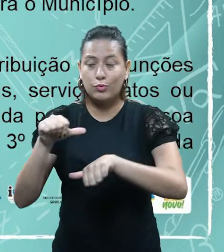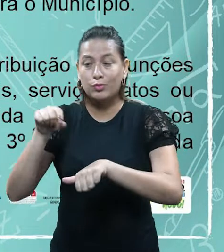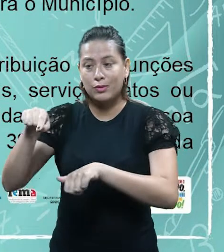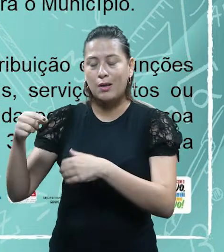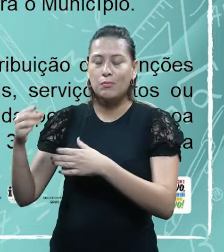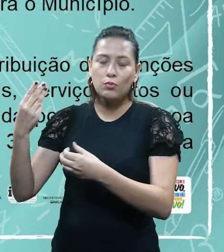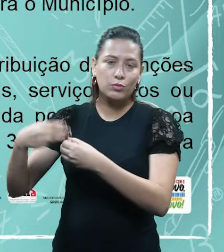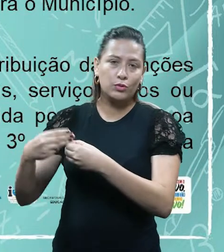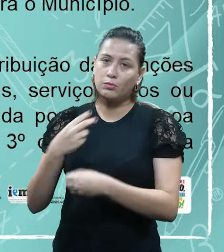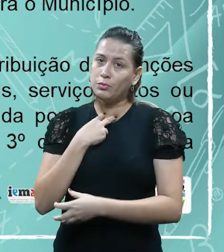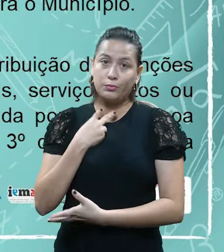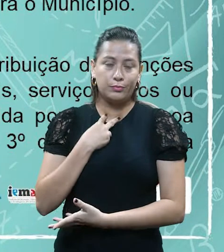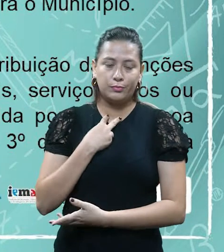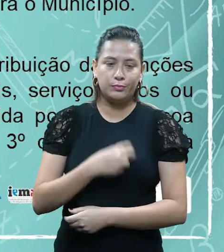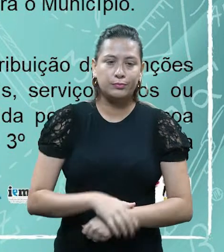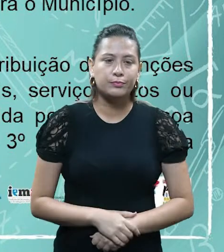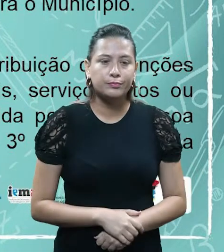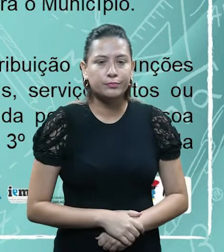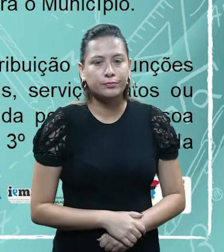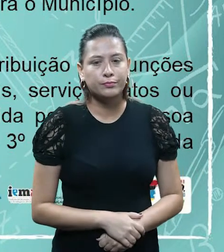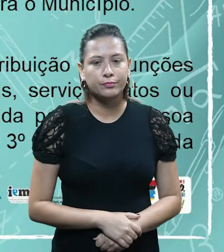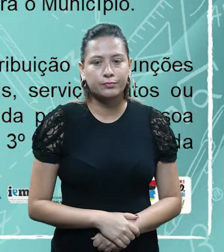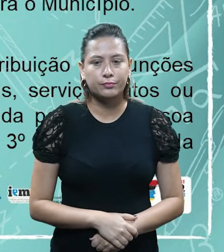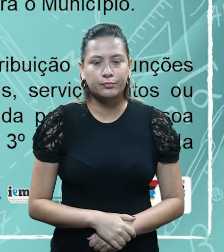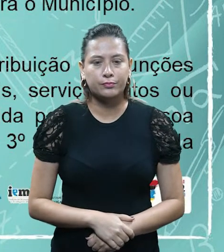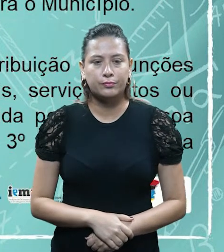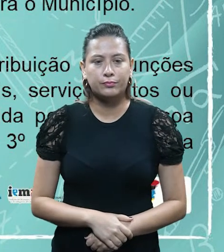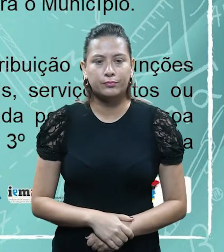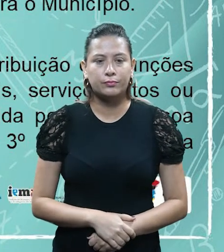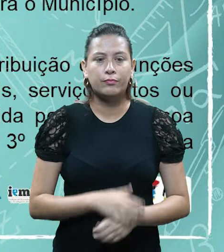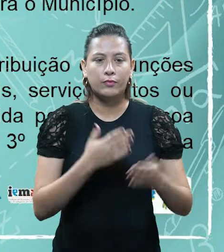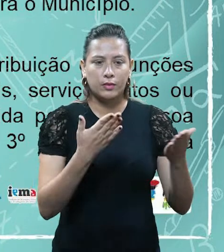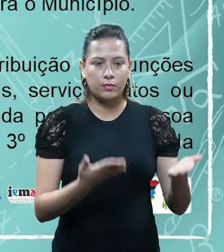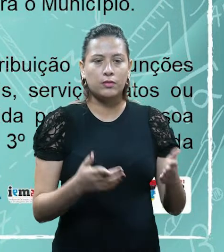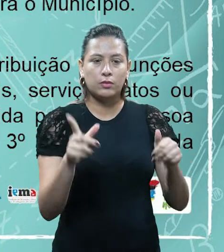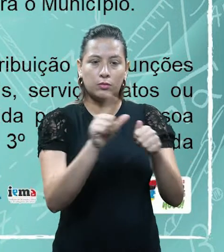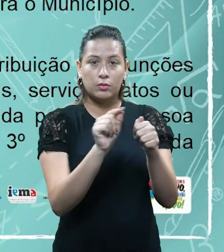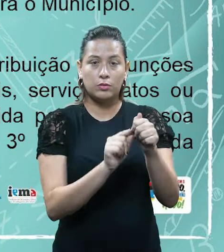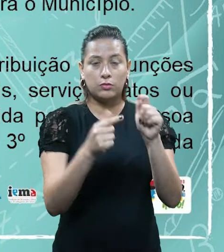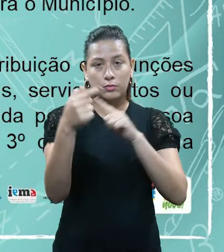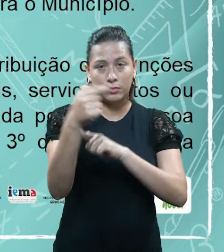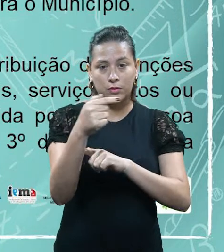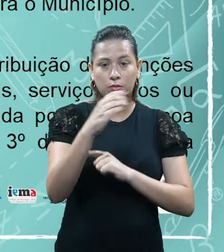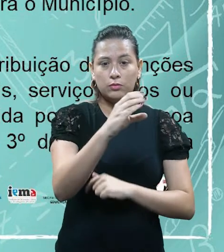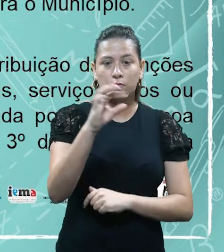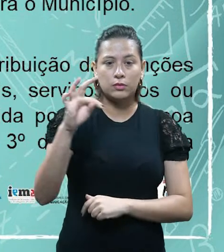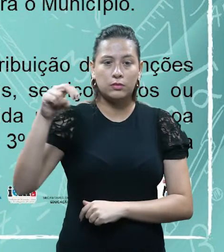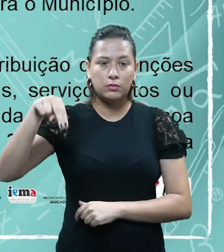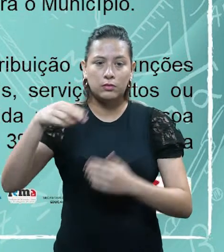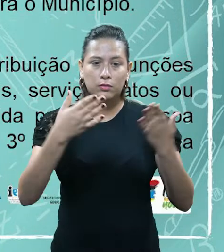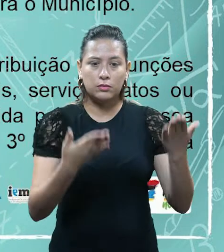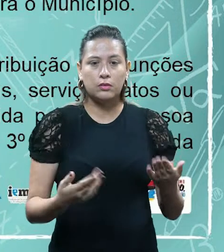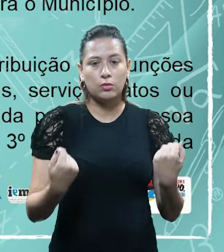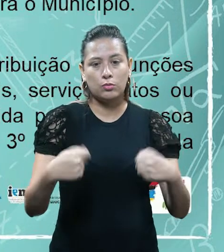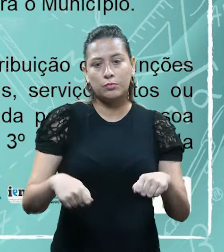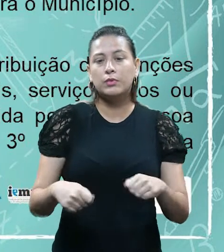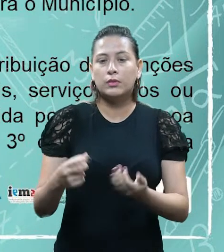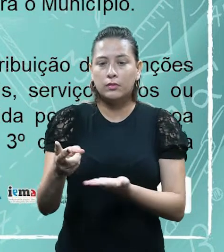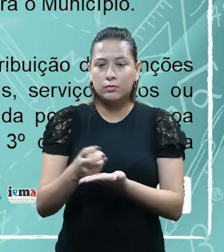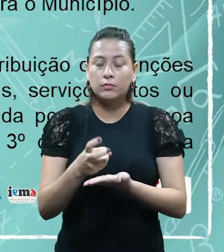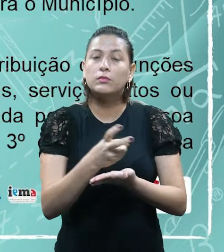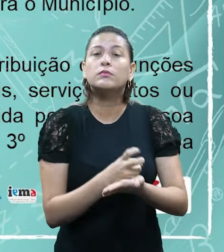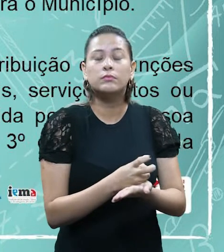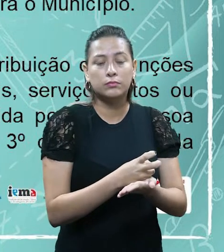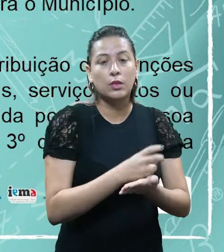7º do Código Tributário Nacional, né, que a gente vê mais claramente isso, né, diz que a competência tributária, ela é